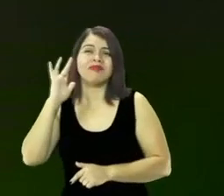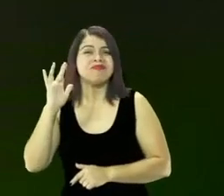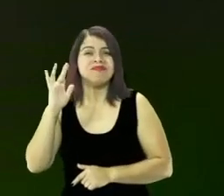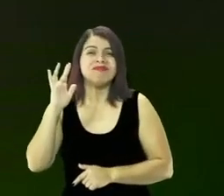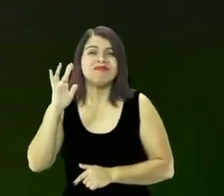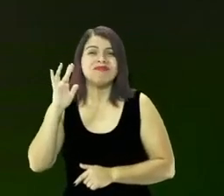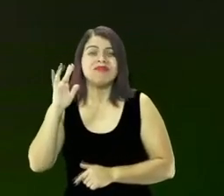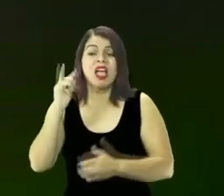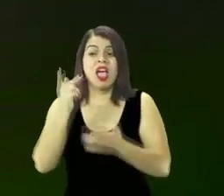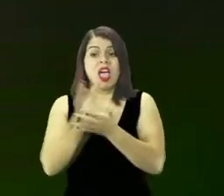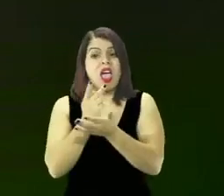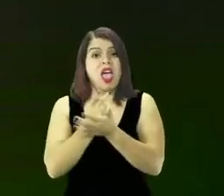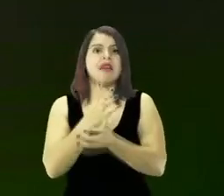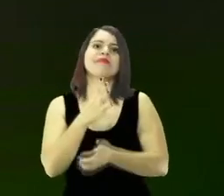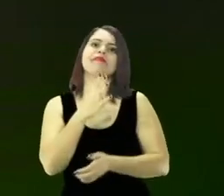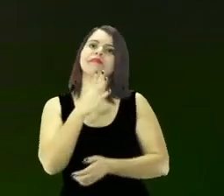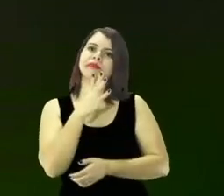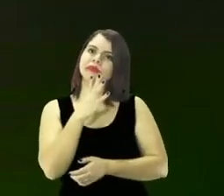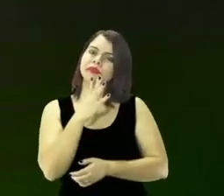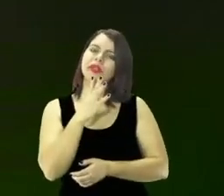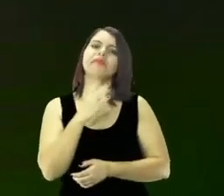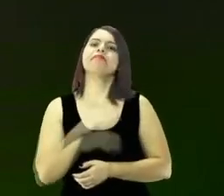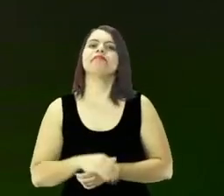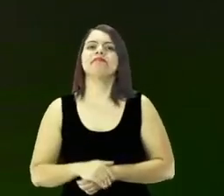e hoje vou falar qual que o segredinho, nascer de novo,